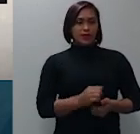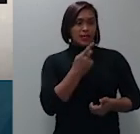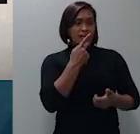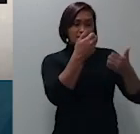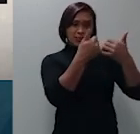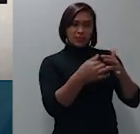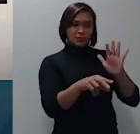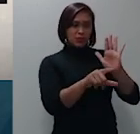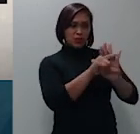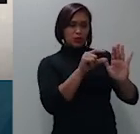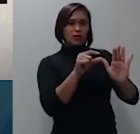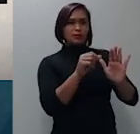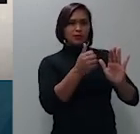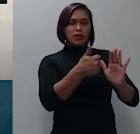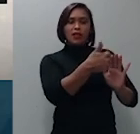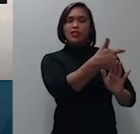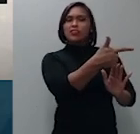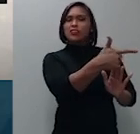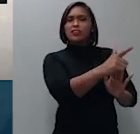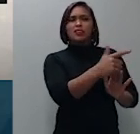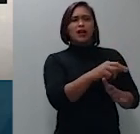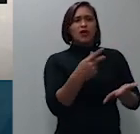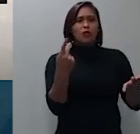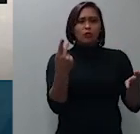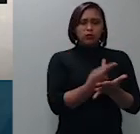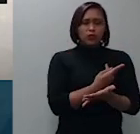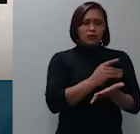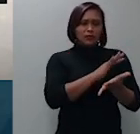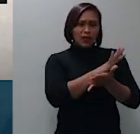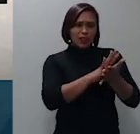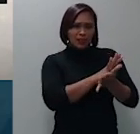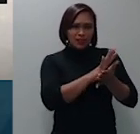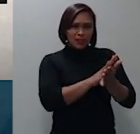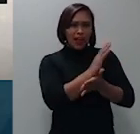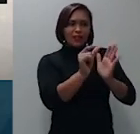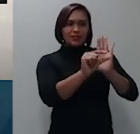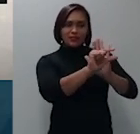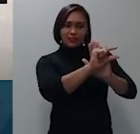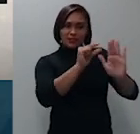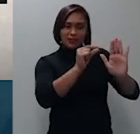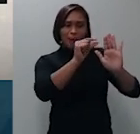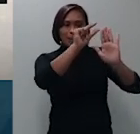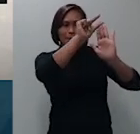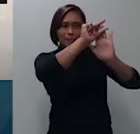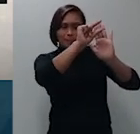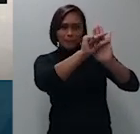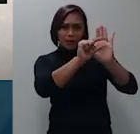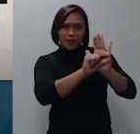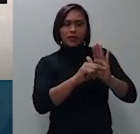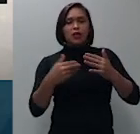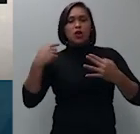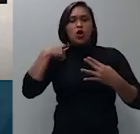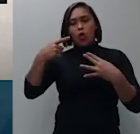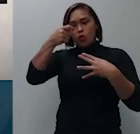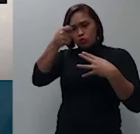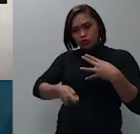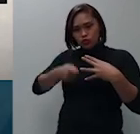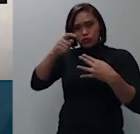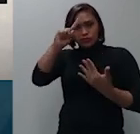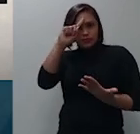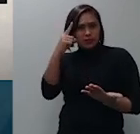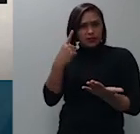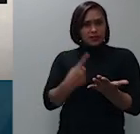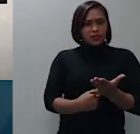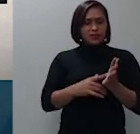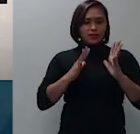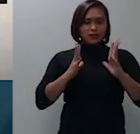ocorrendo nenhuma das hipóteses deste capítulo deverá o juiz em decisão de saneamento e de